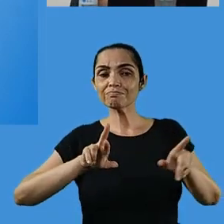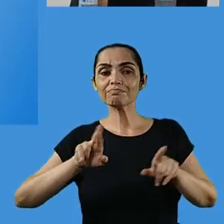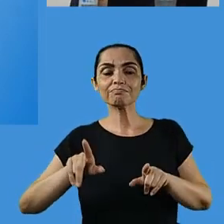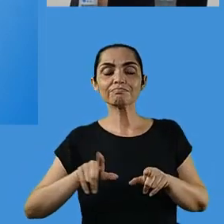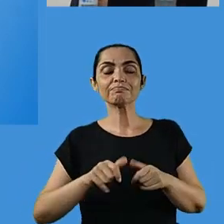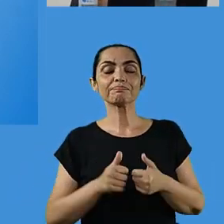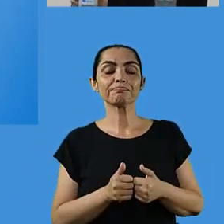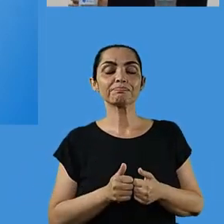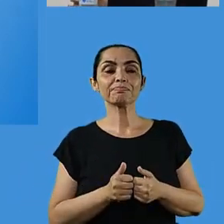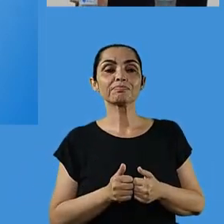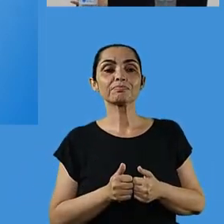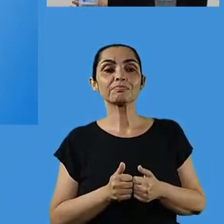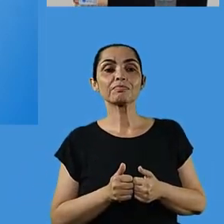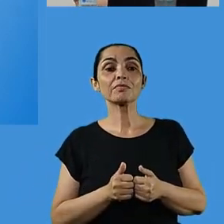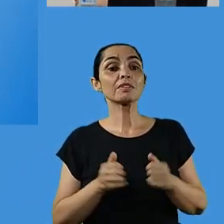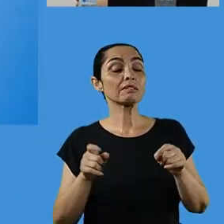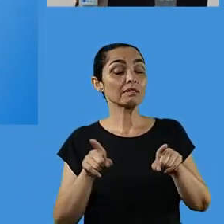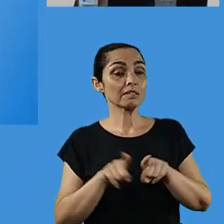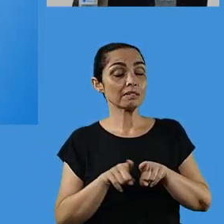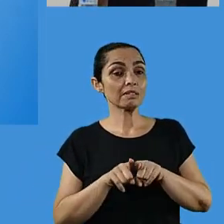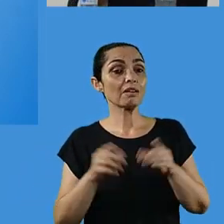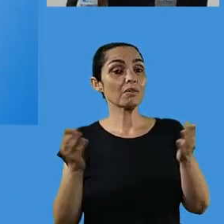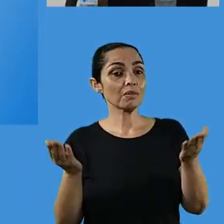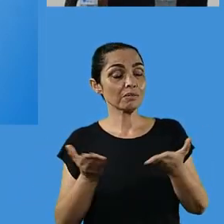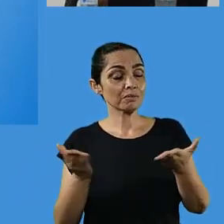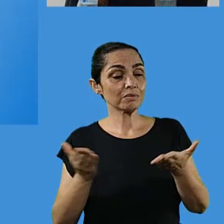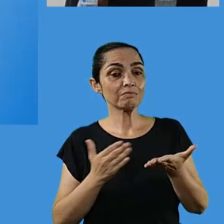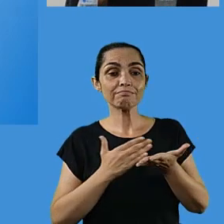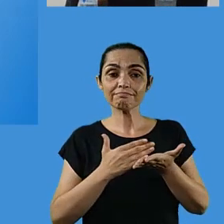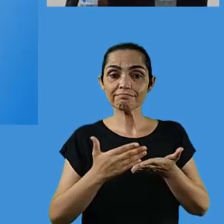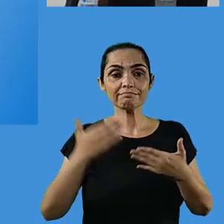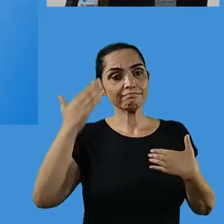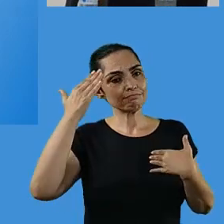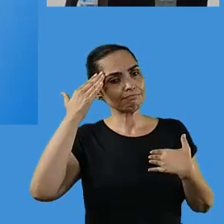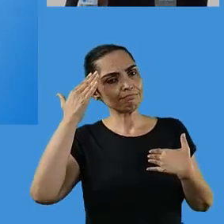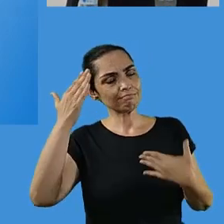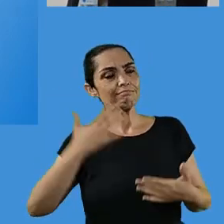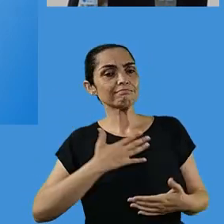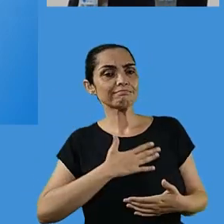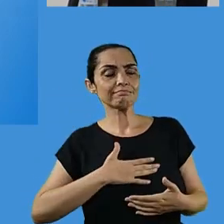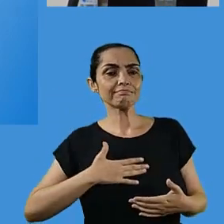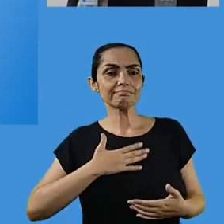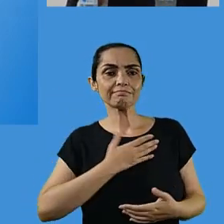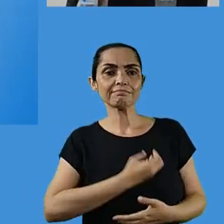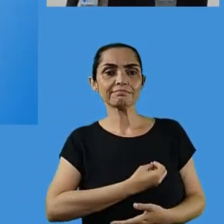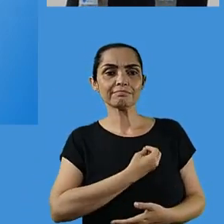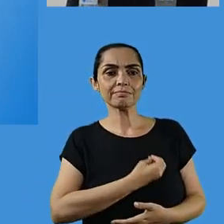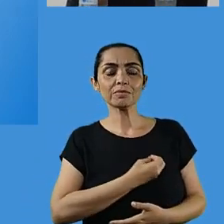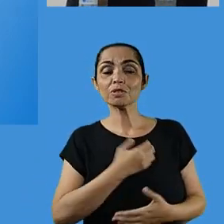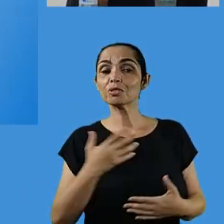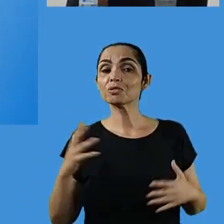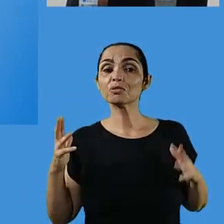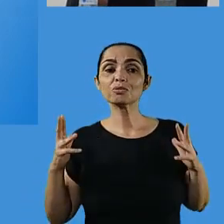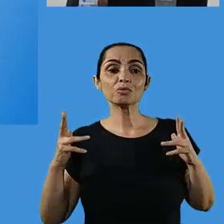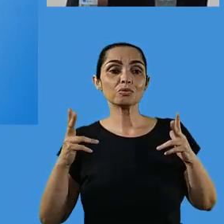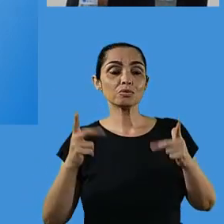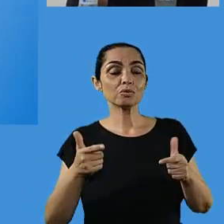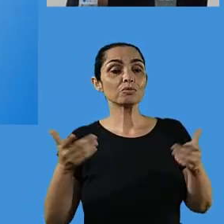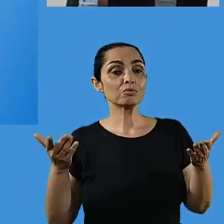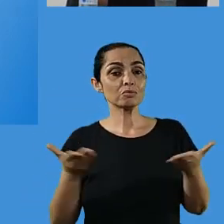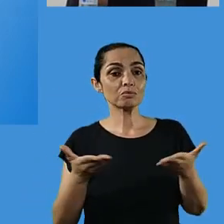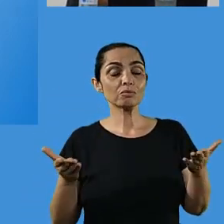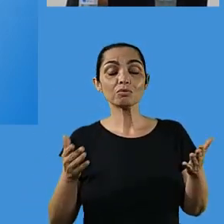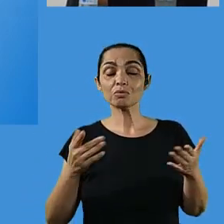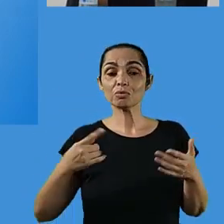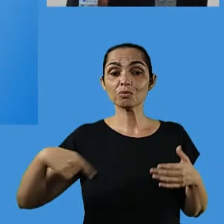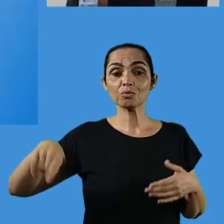E eu, desde já, agradeço a participação e a colaboração de todos vocês, e nós da Divisão de